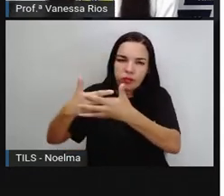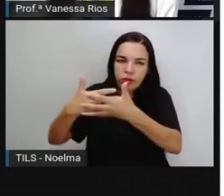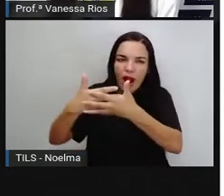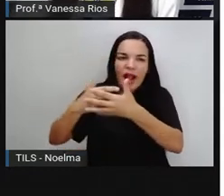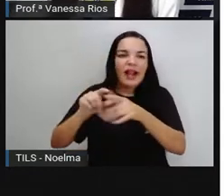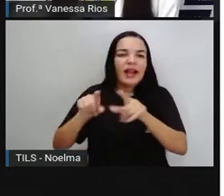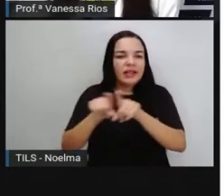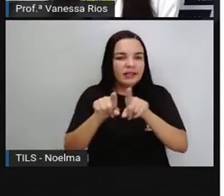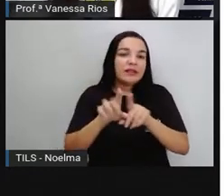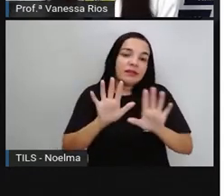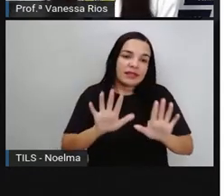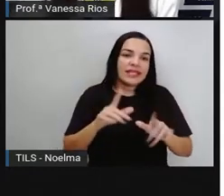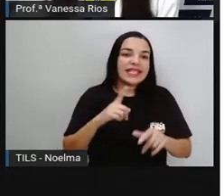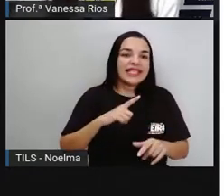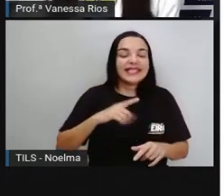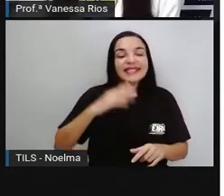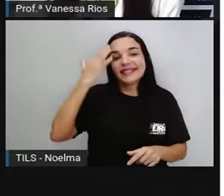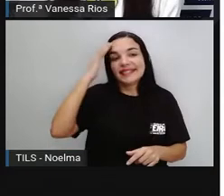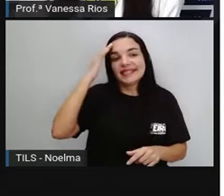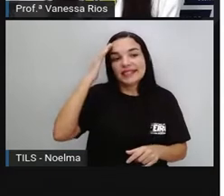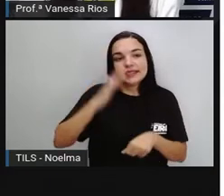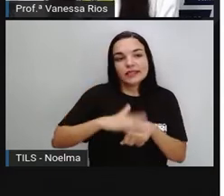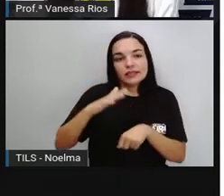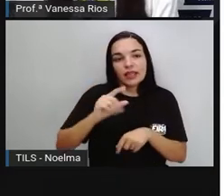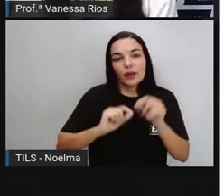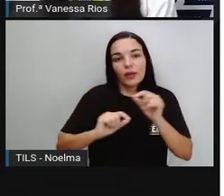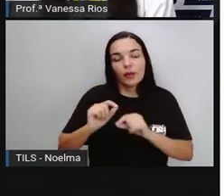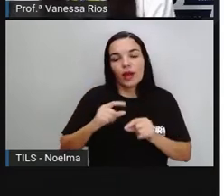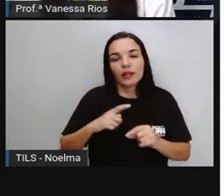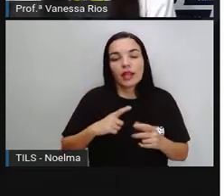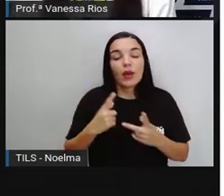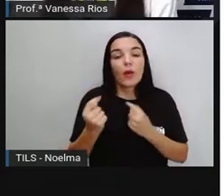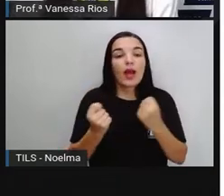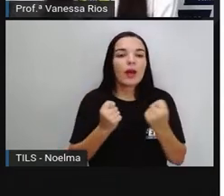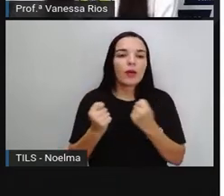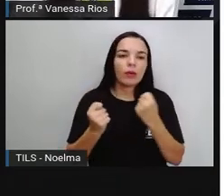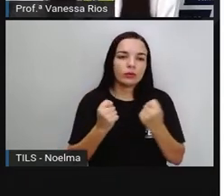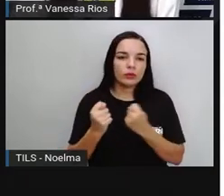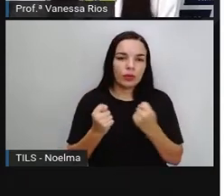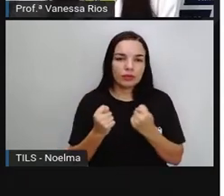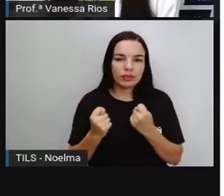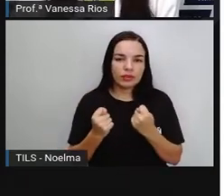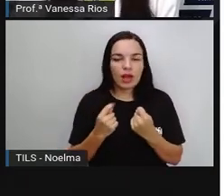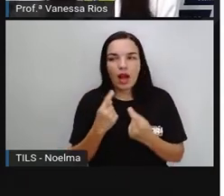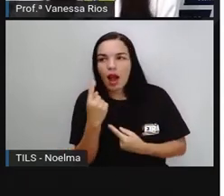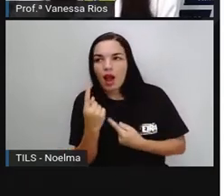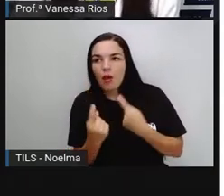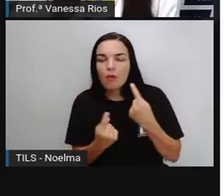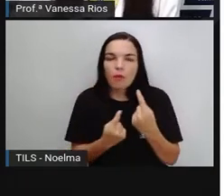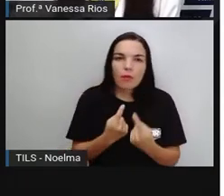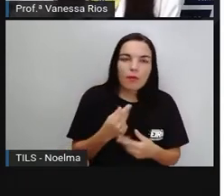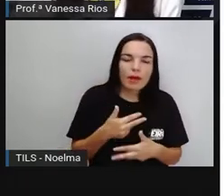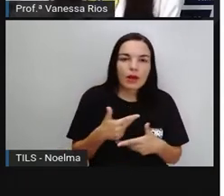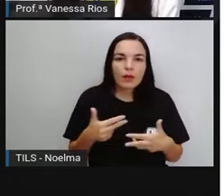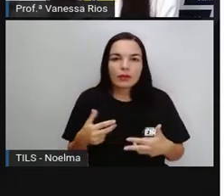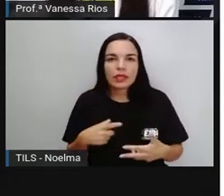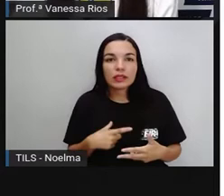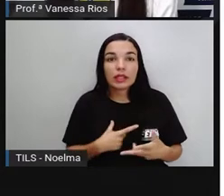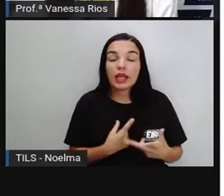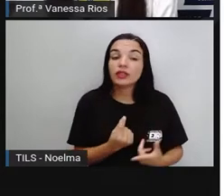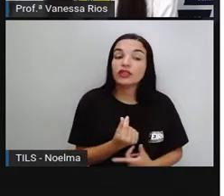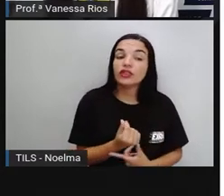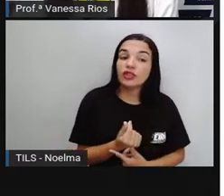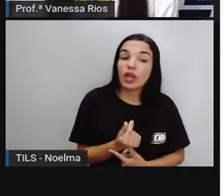gente entende mais como um bem de valor econômico, né? Algo que tem aí um valor em dinheiro